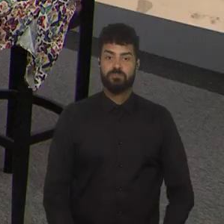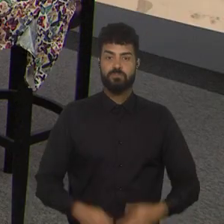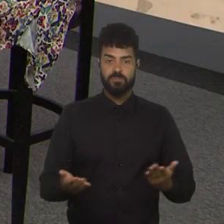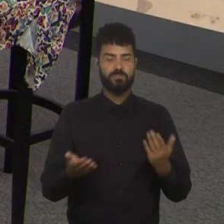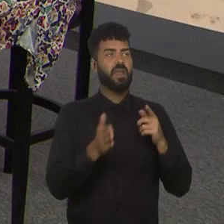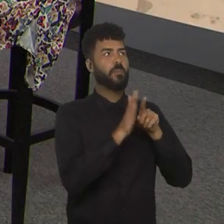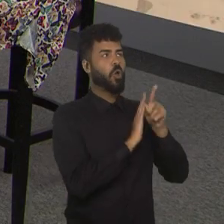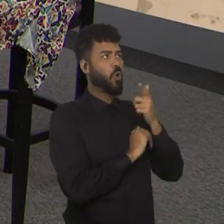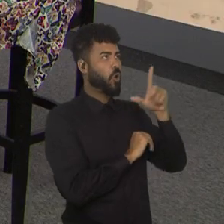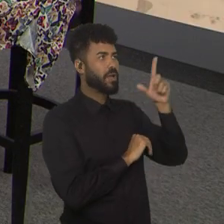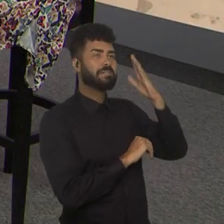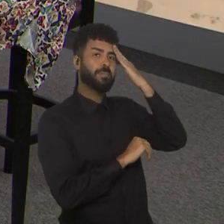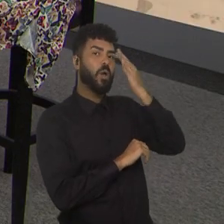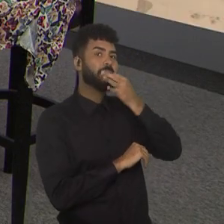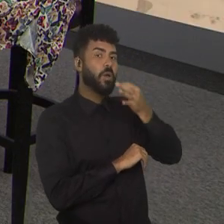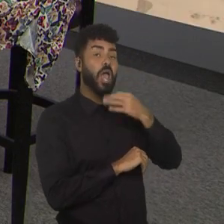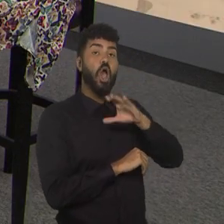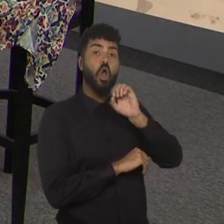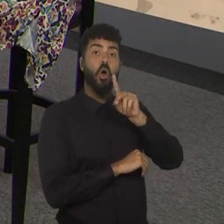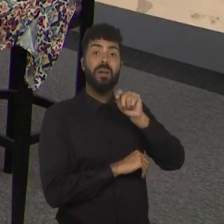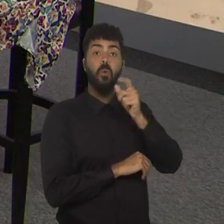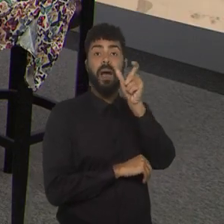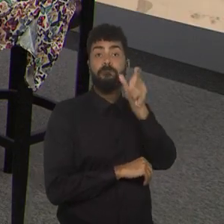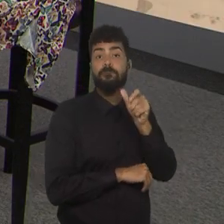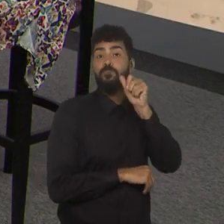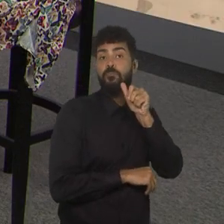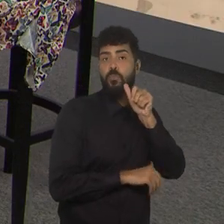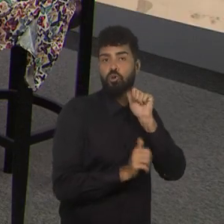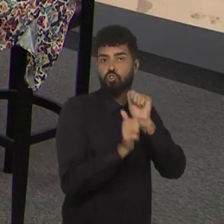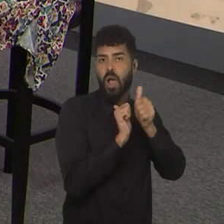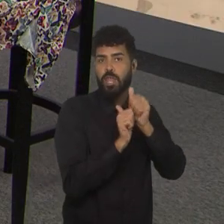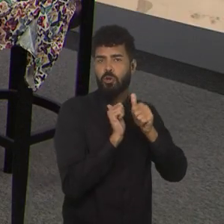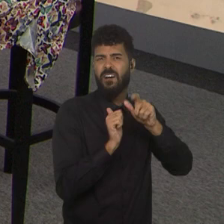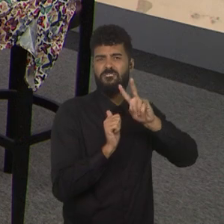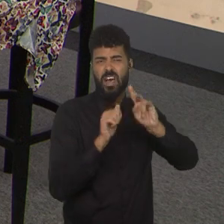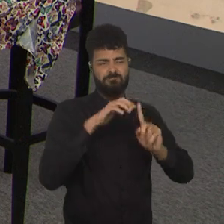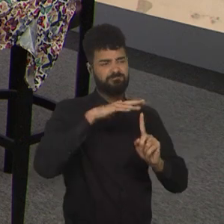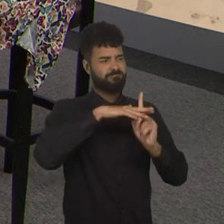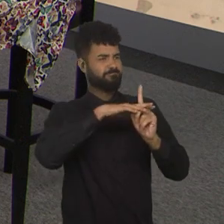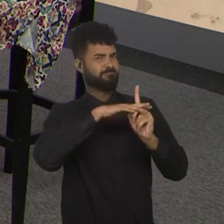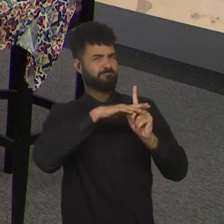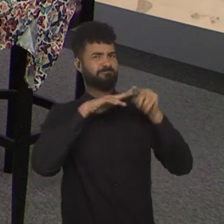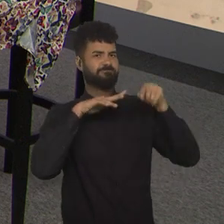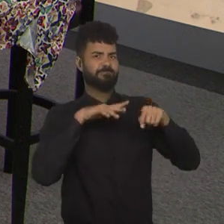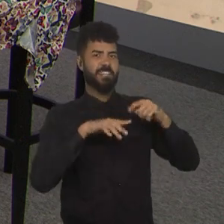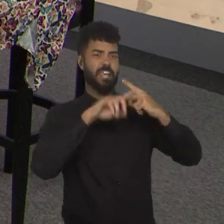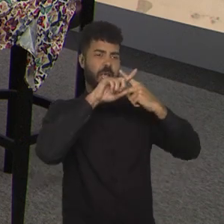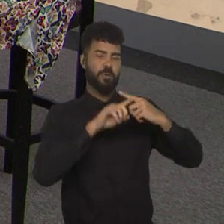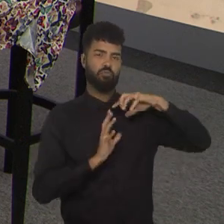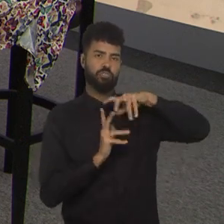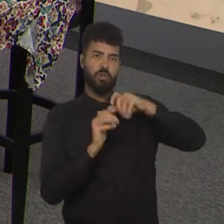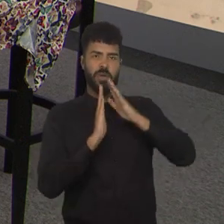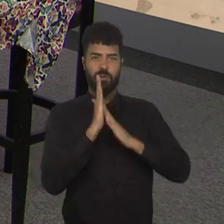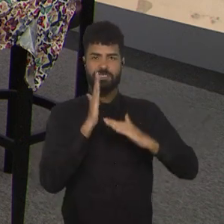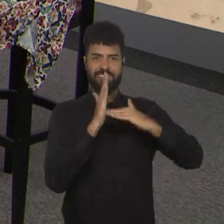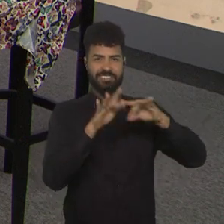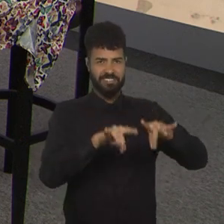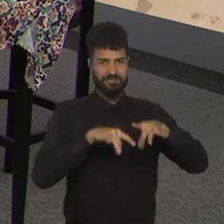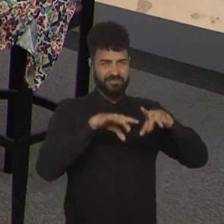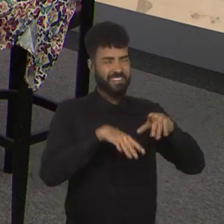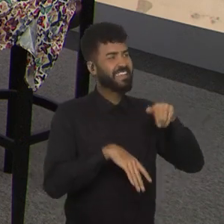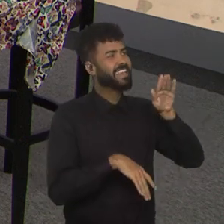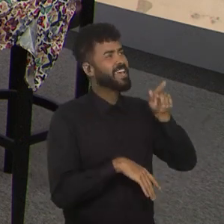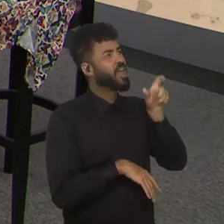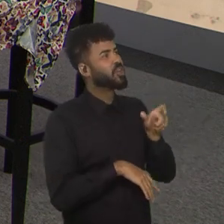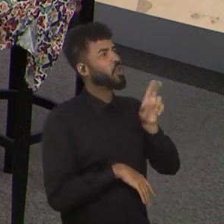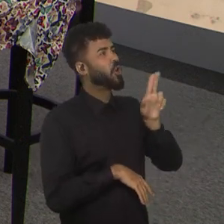quadro, que é a Copa vai ser dela, quem, que na opinião de vocês, vai ser o destaque desse Mundial, da Austrália e da Nova Zelândia,